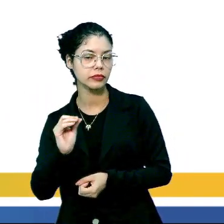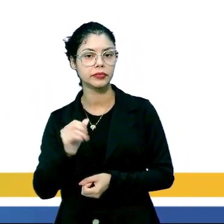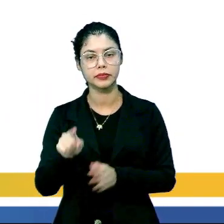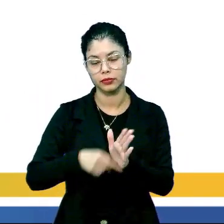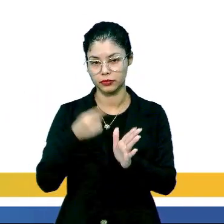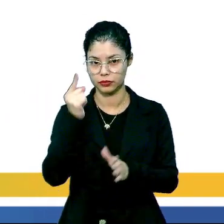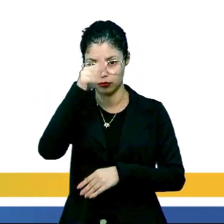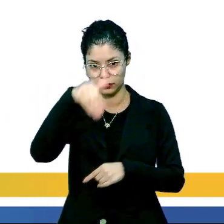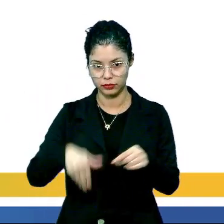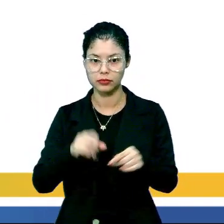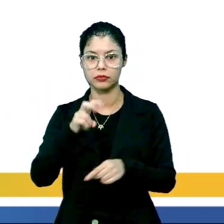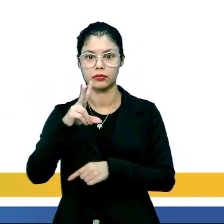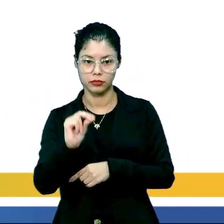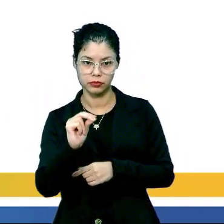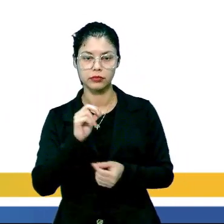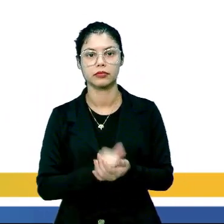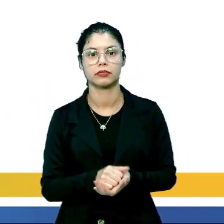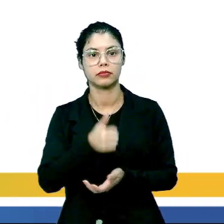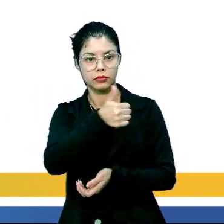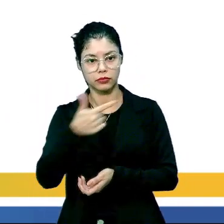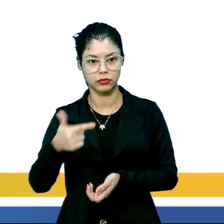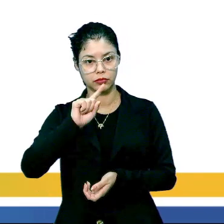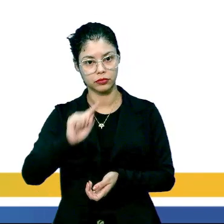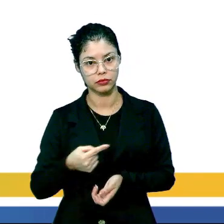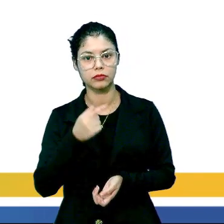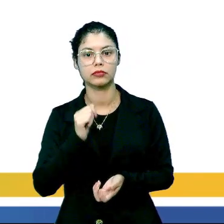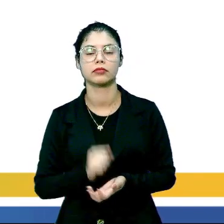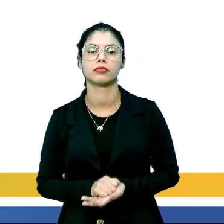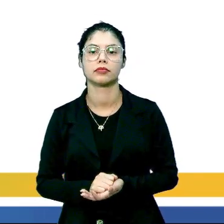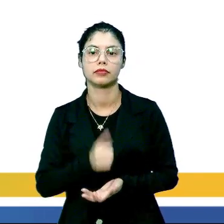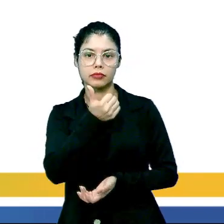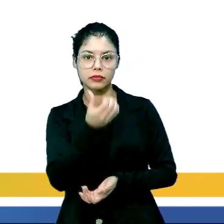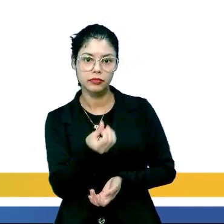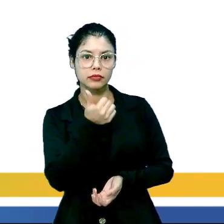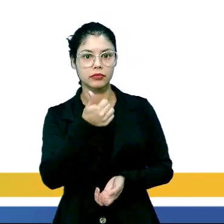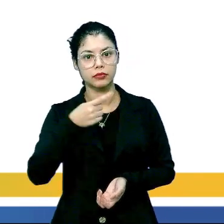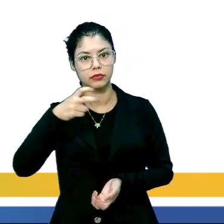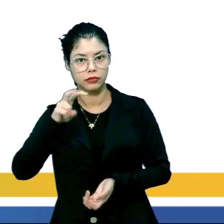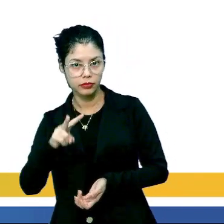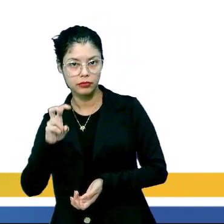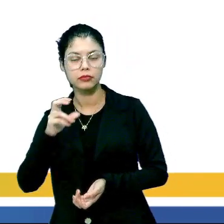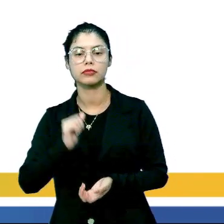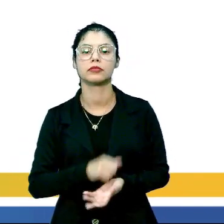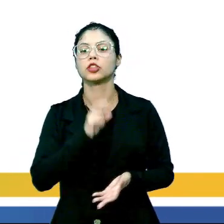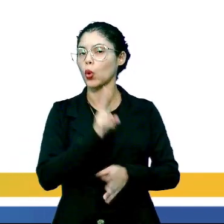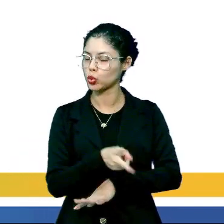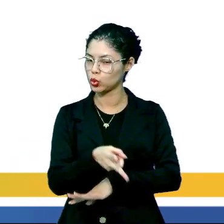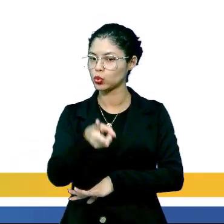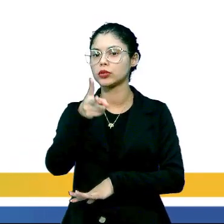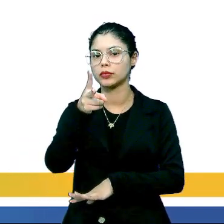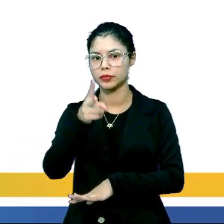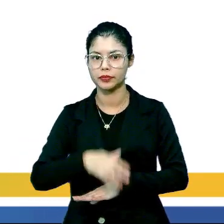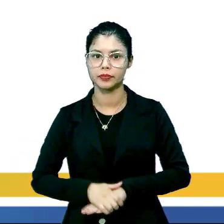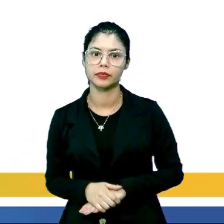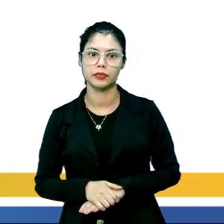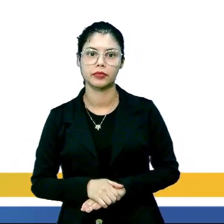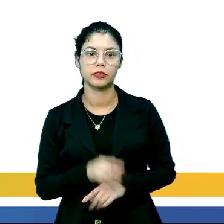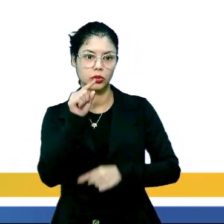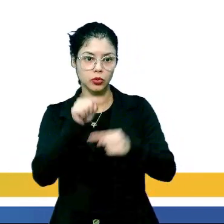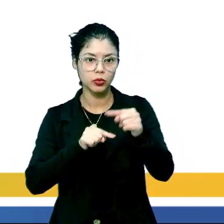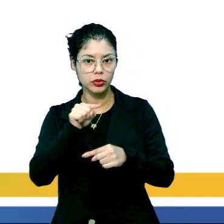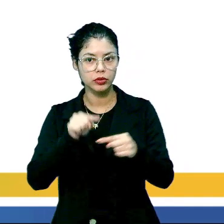metade é 50, depois 25, depois 12,5, depois 6 e 25, e assim sucessivamente. Não é